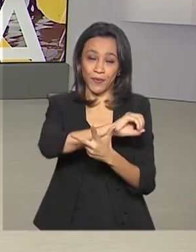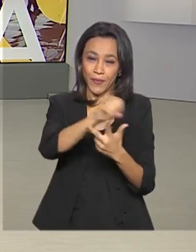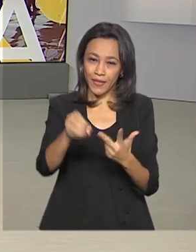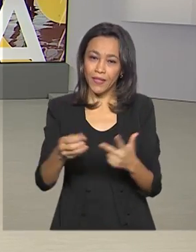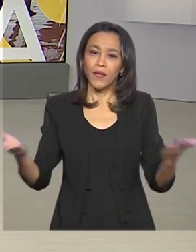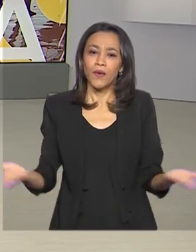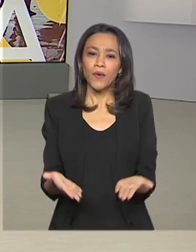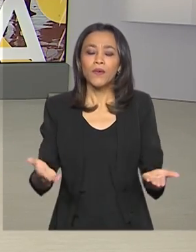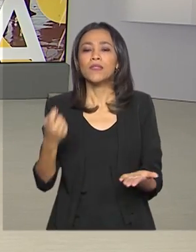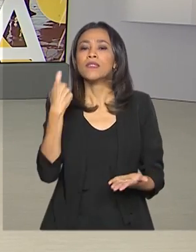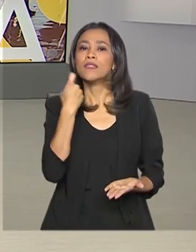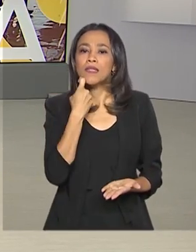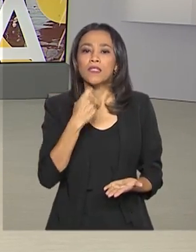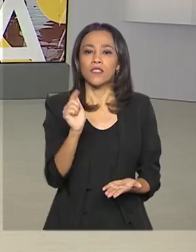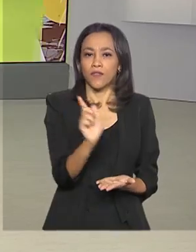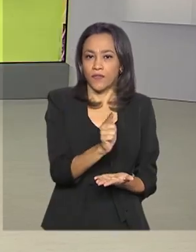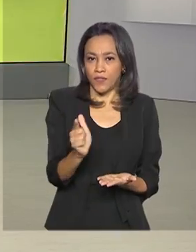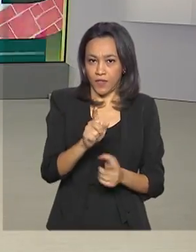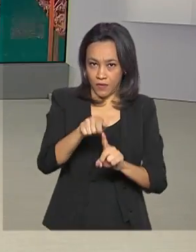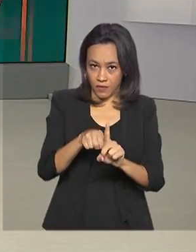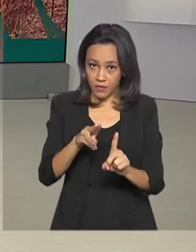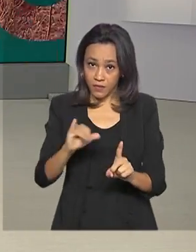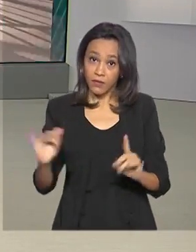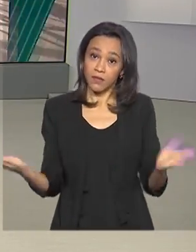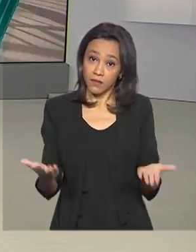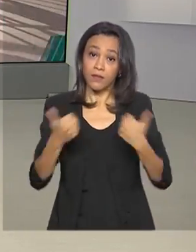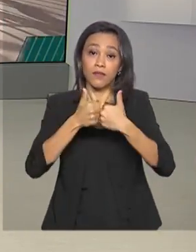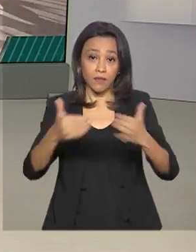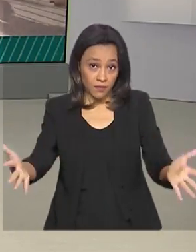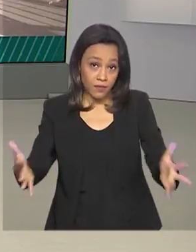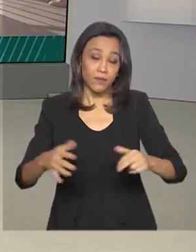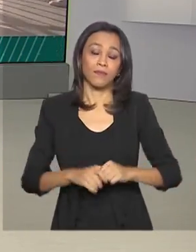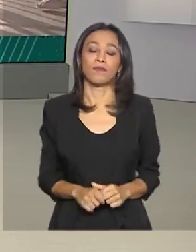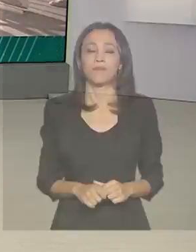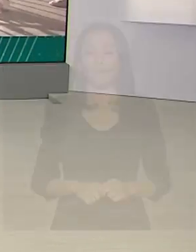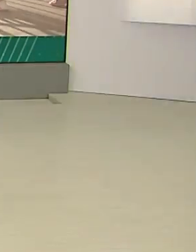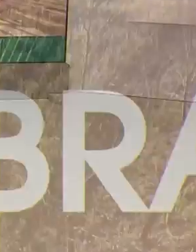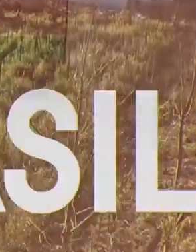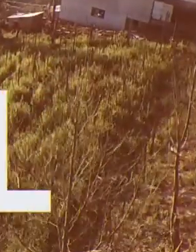é sexta-feira, 22 de maio. O Brasil em Dia começa agora.